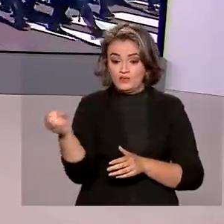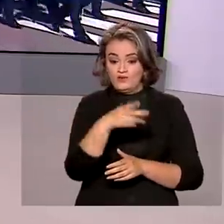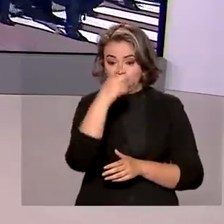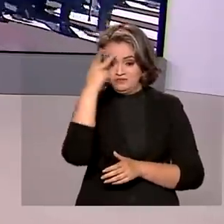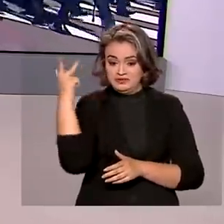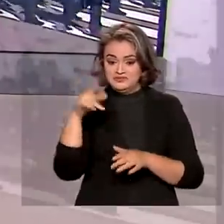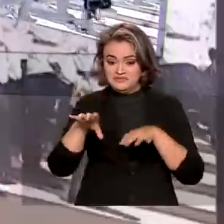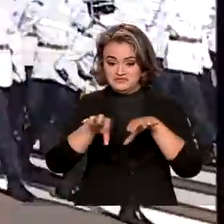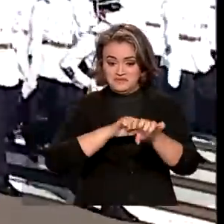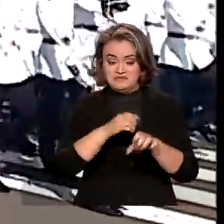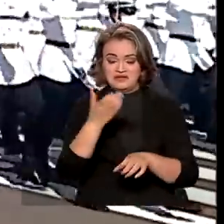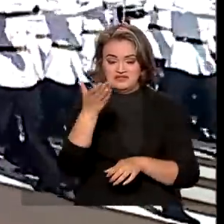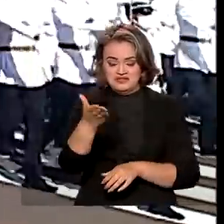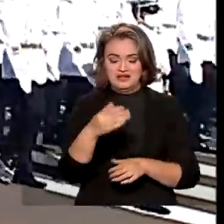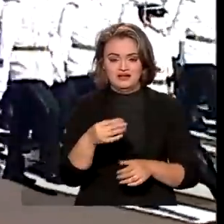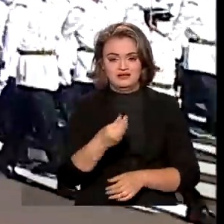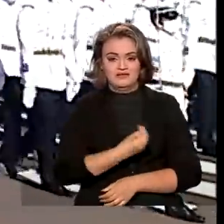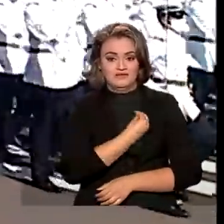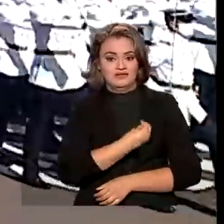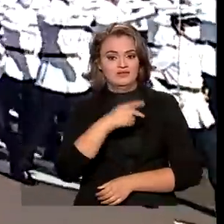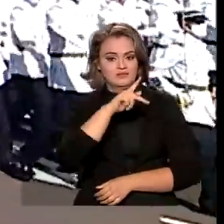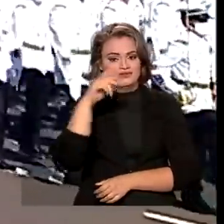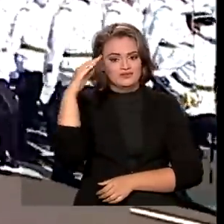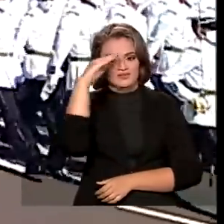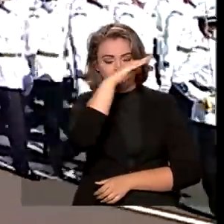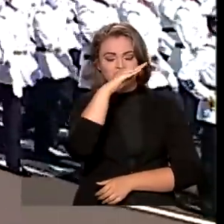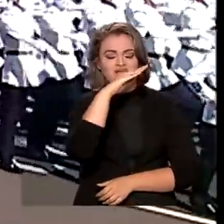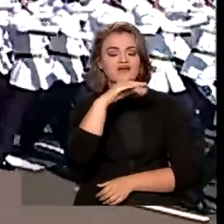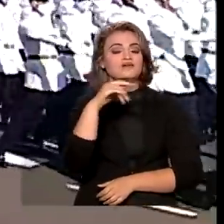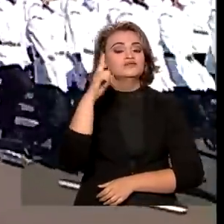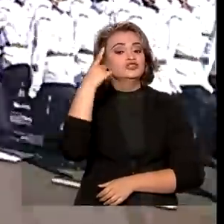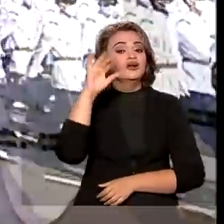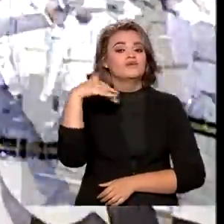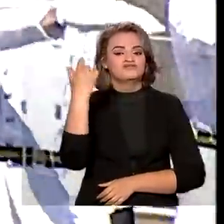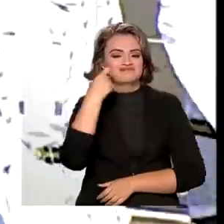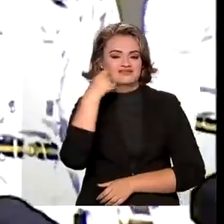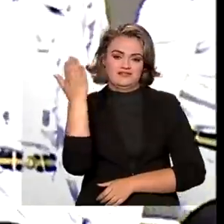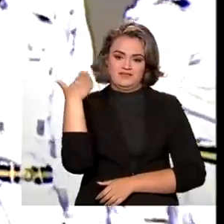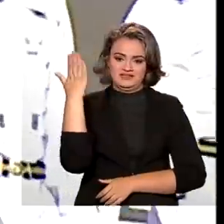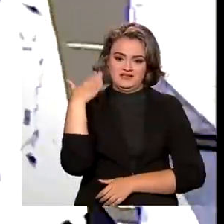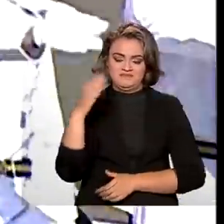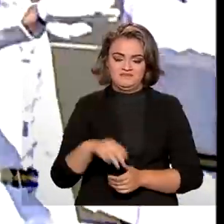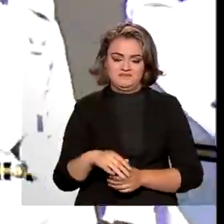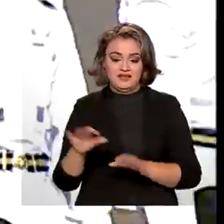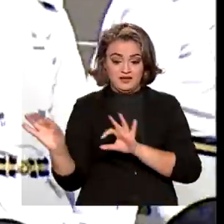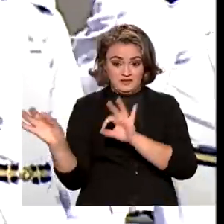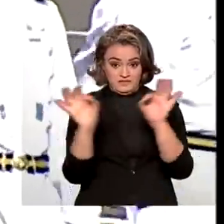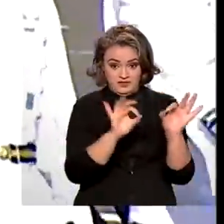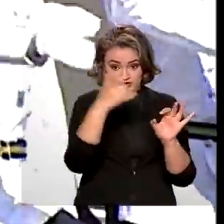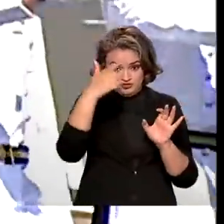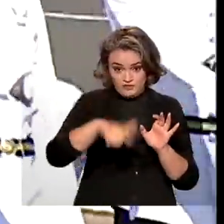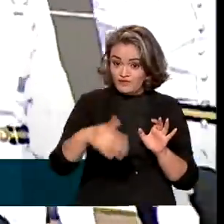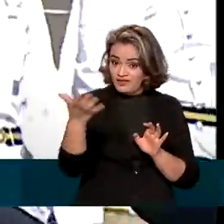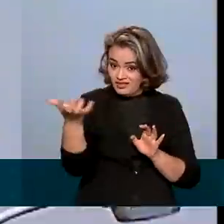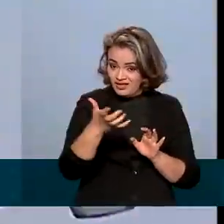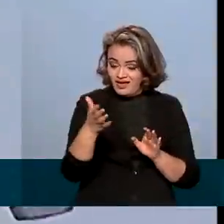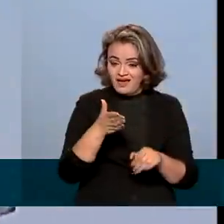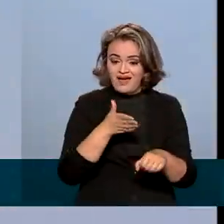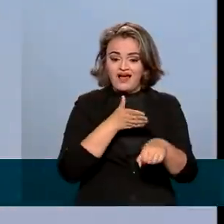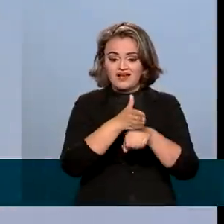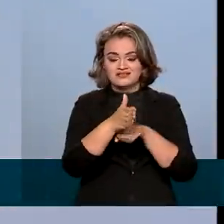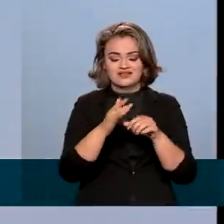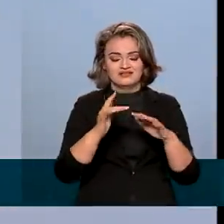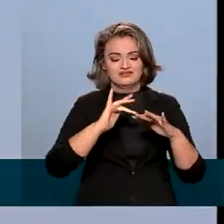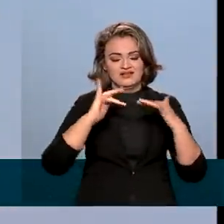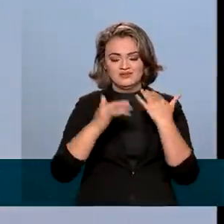cadetes em cerimônia, com a presença do presidente Jair Bolsonaro, na última sexta-feira. Para rever as reportagens de hoje, acesse as